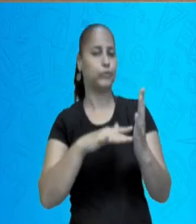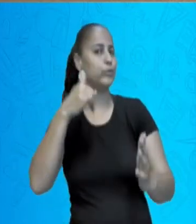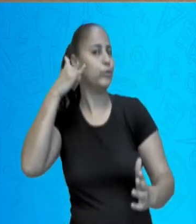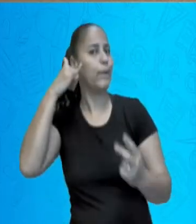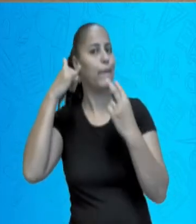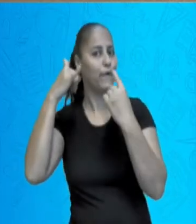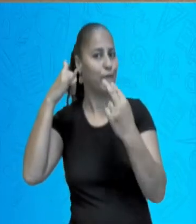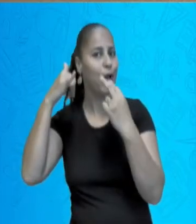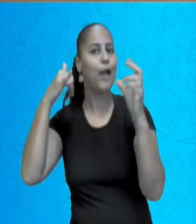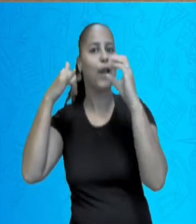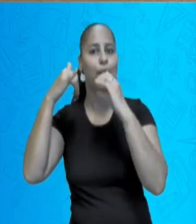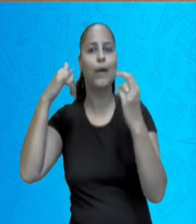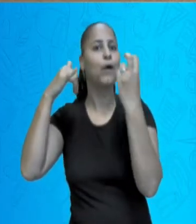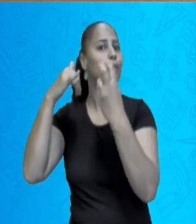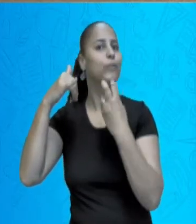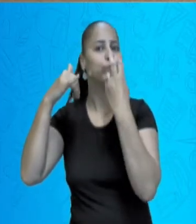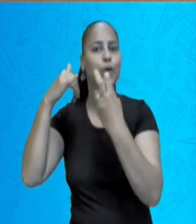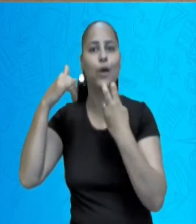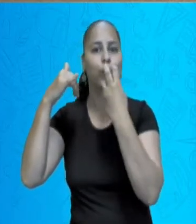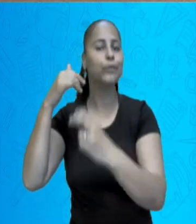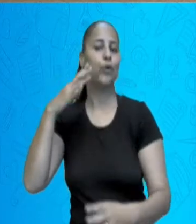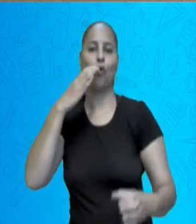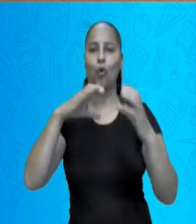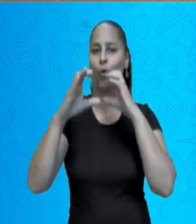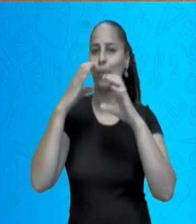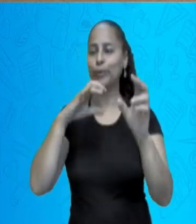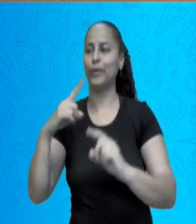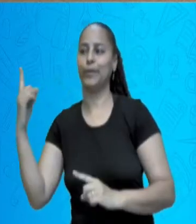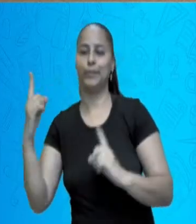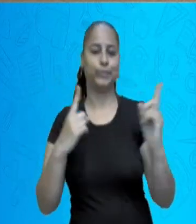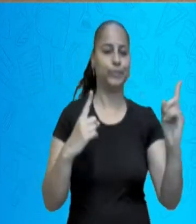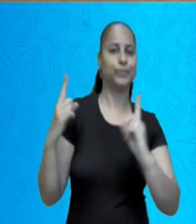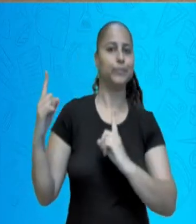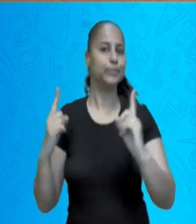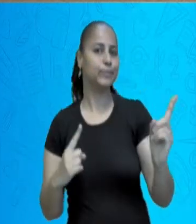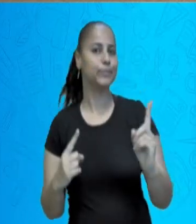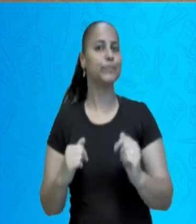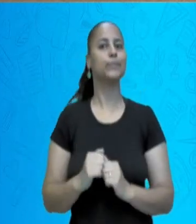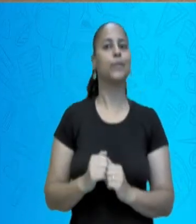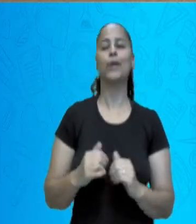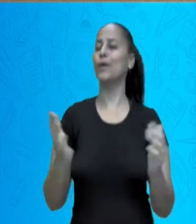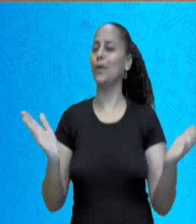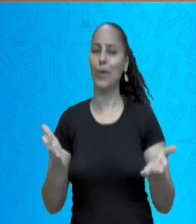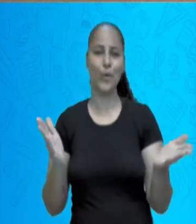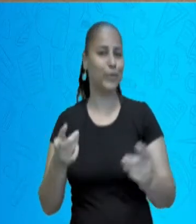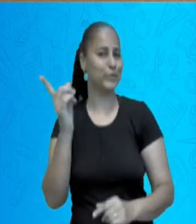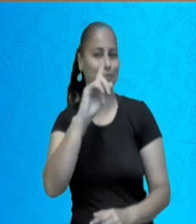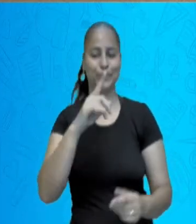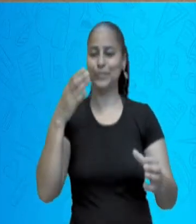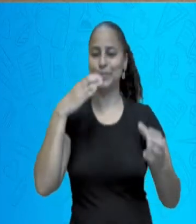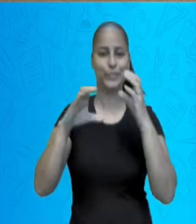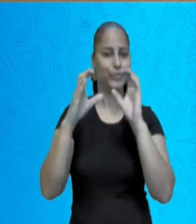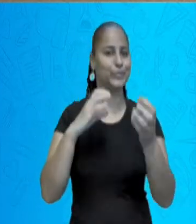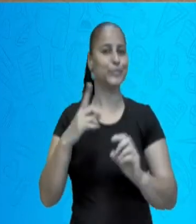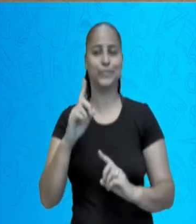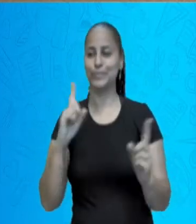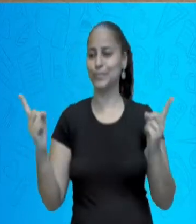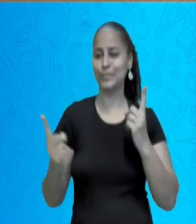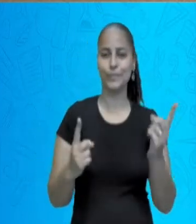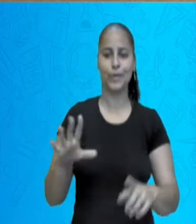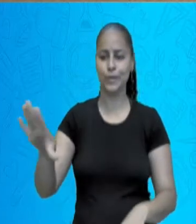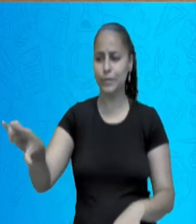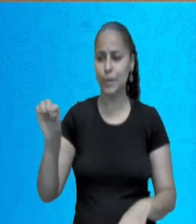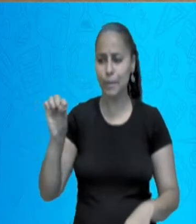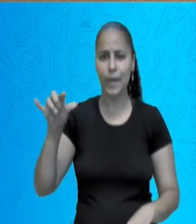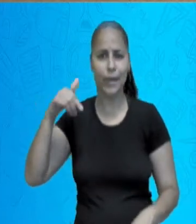A única coisa que ele fazia era comunicar um com o outro. E hoje é o que ele menos faz. Hoje, quando você vai comprar um